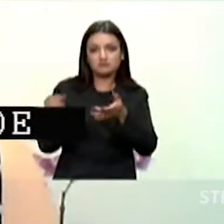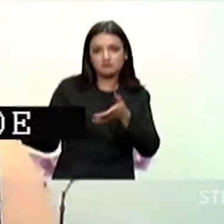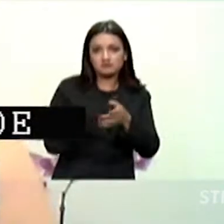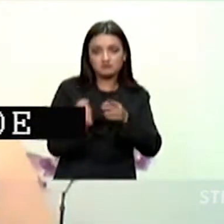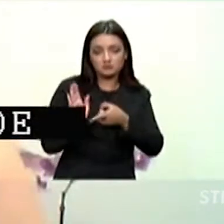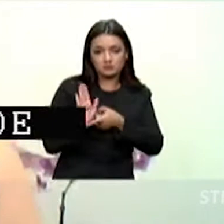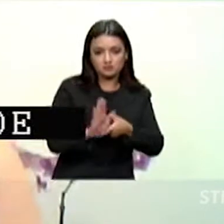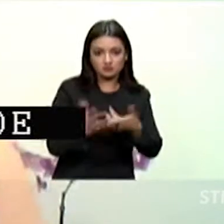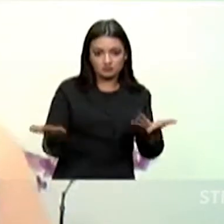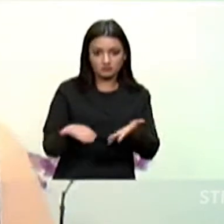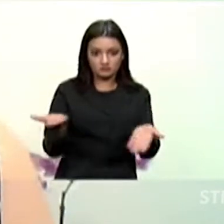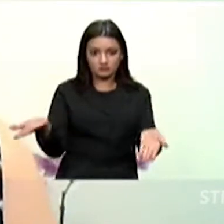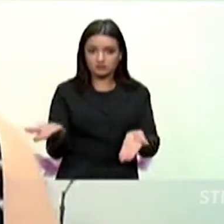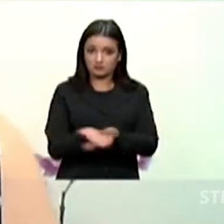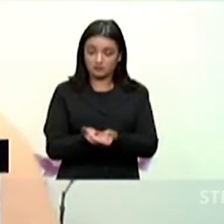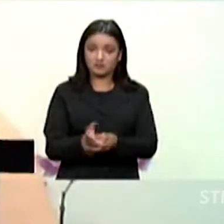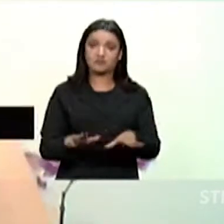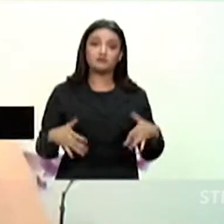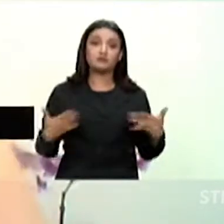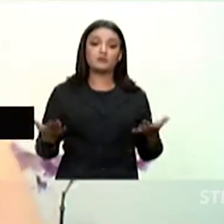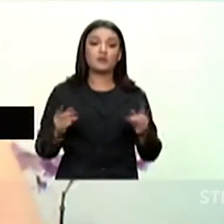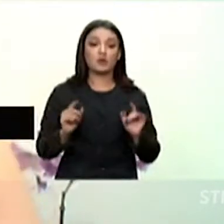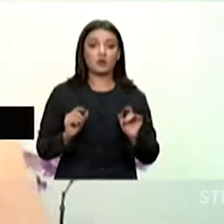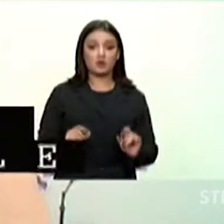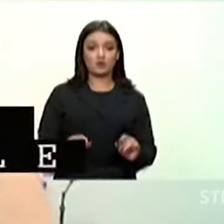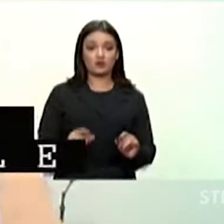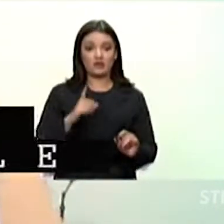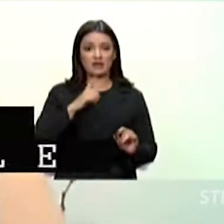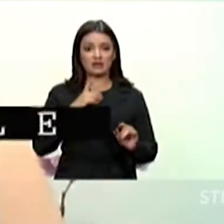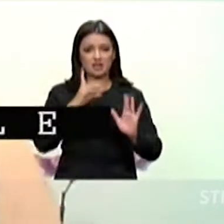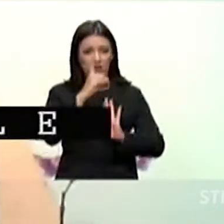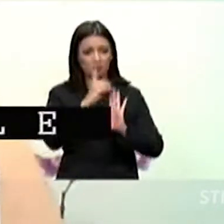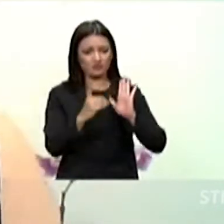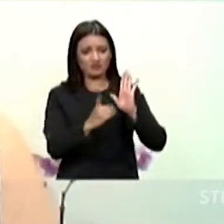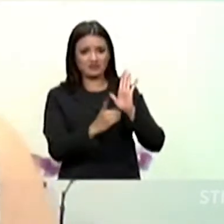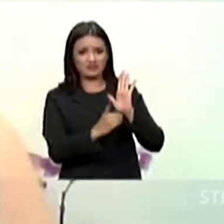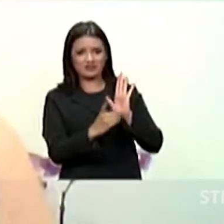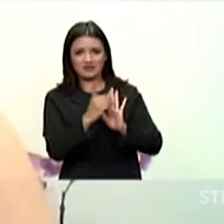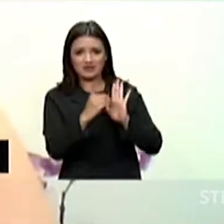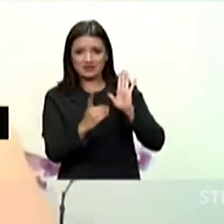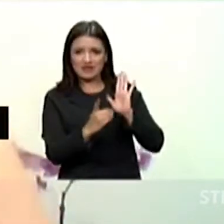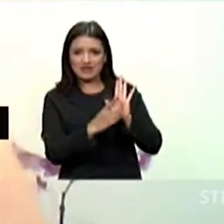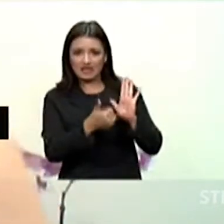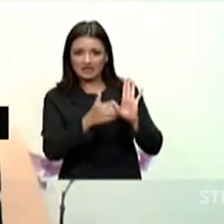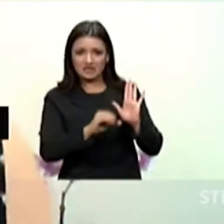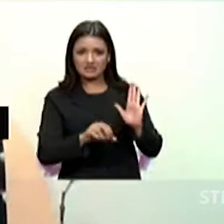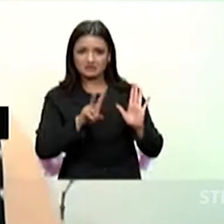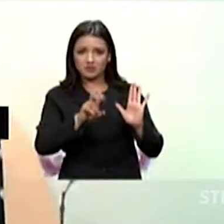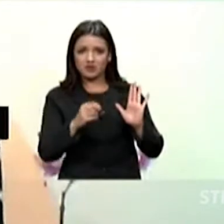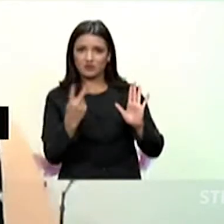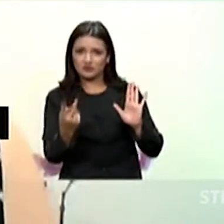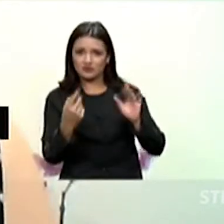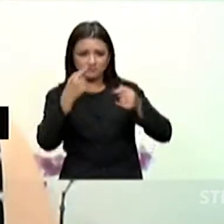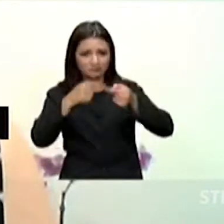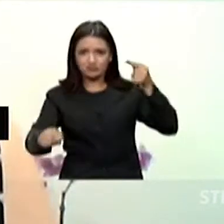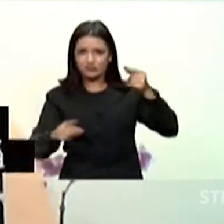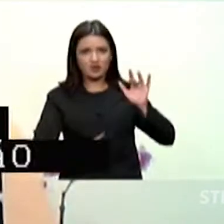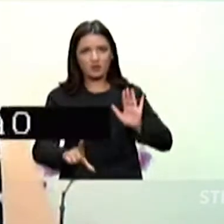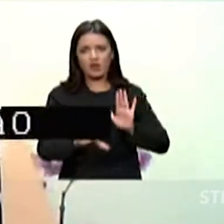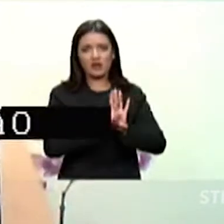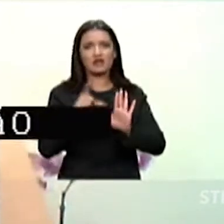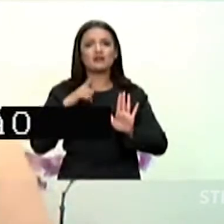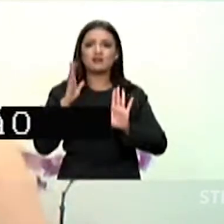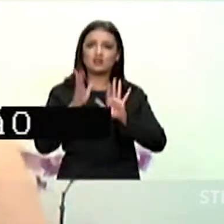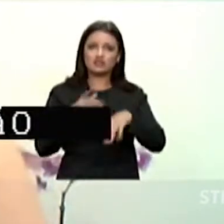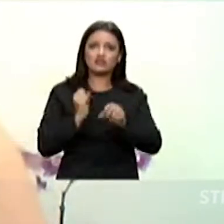Parto do pressuposto de que o impugnado Decreto Federal 10.502 destoa da legislação construída nas últimas